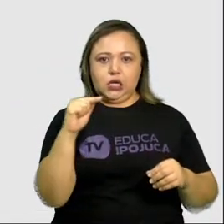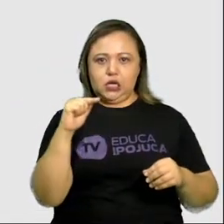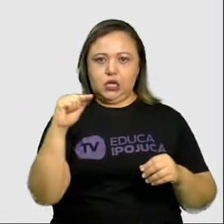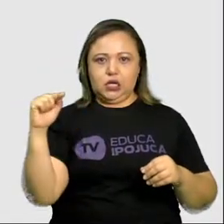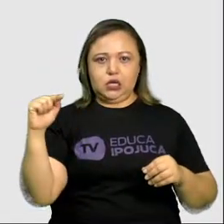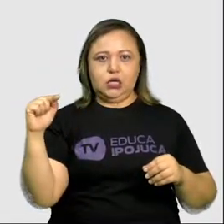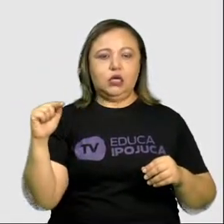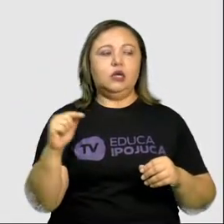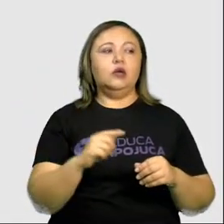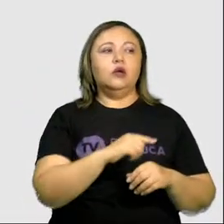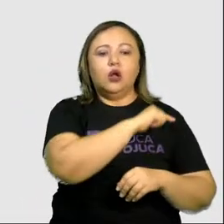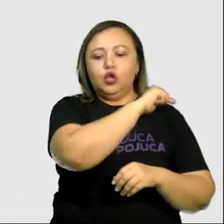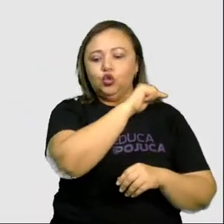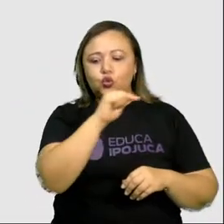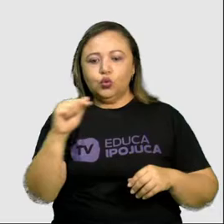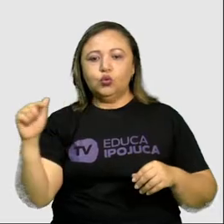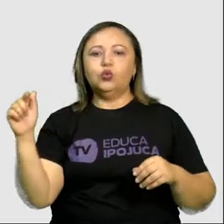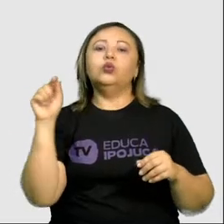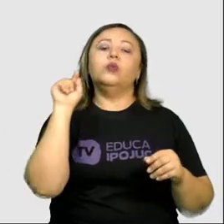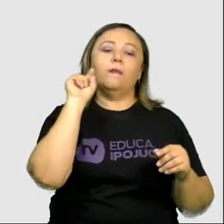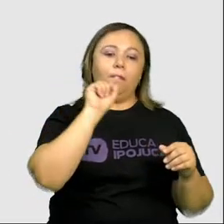traço e ponto.